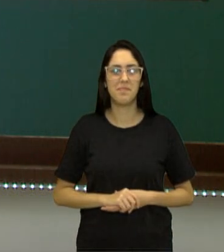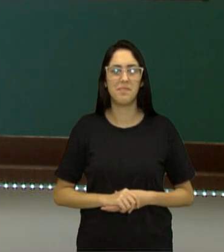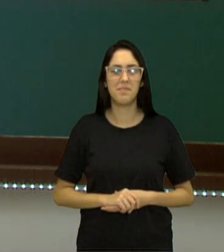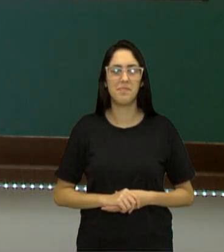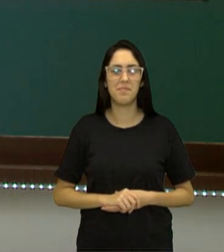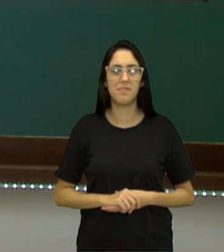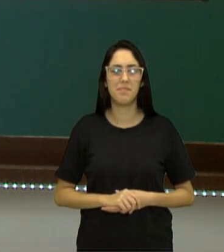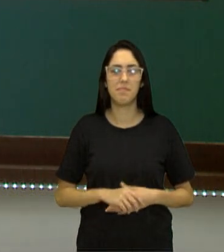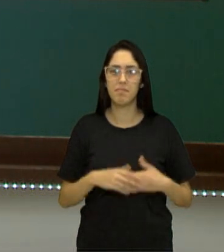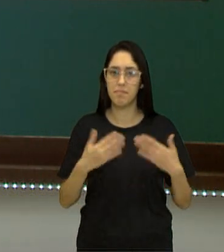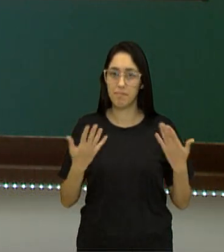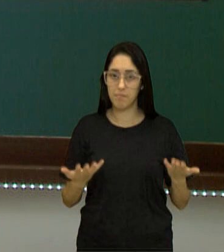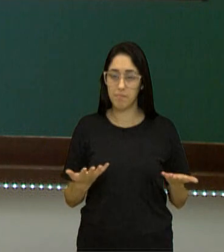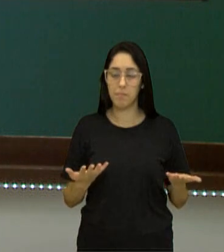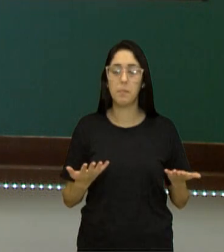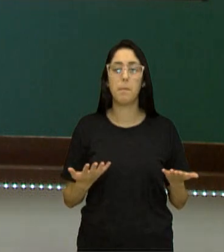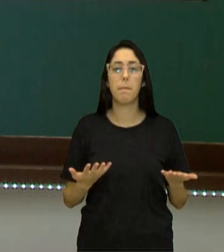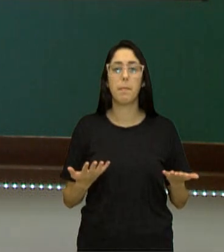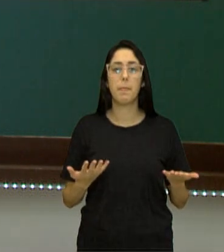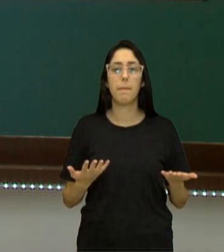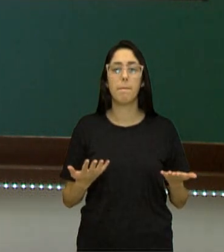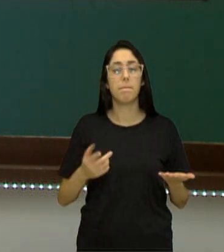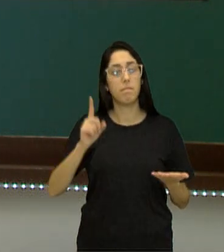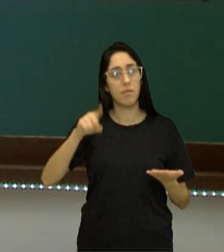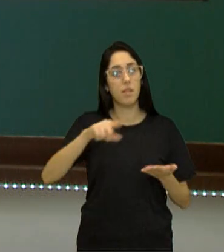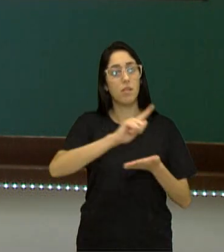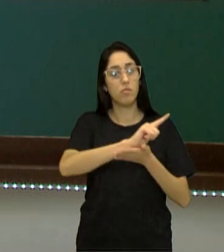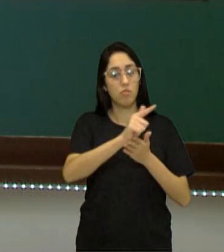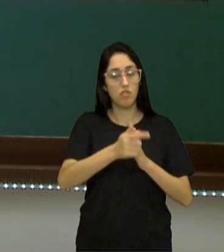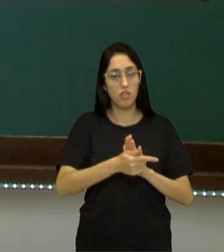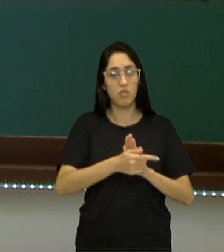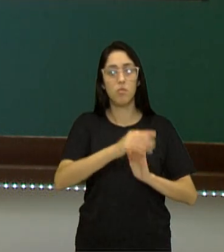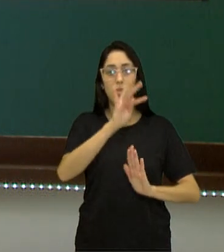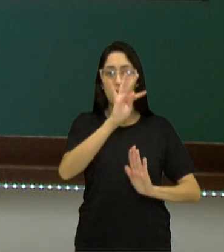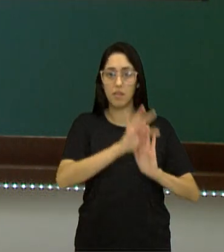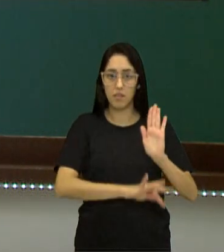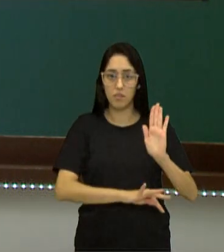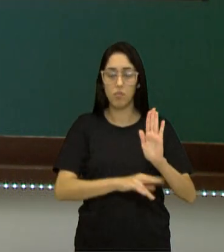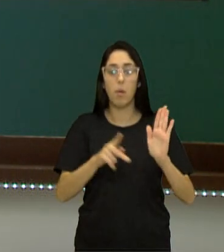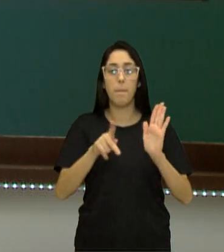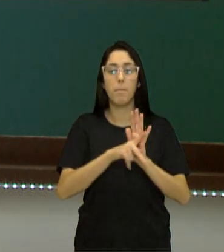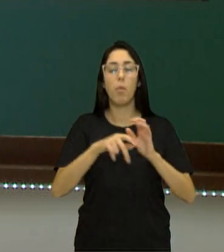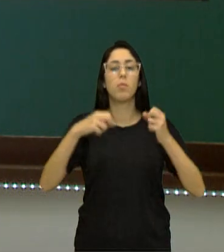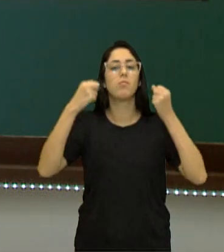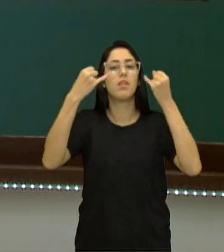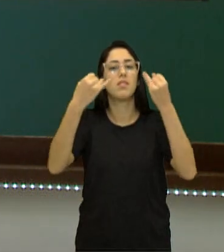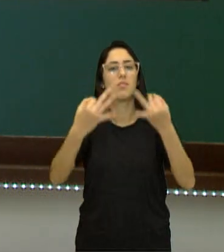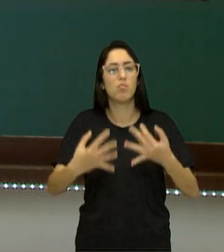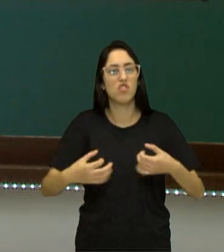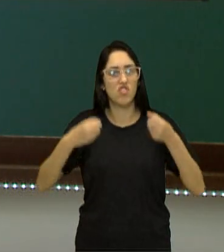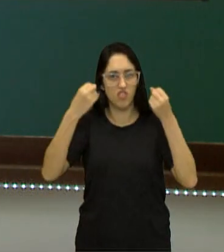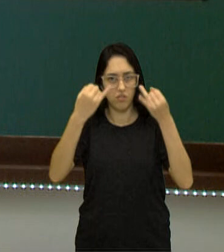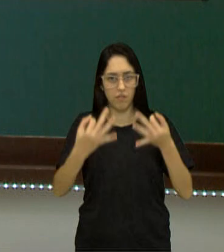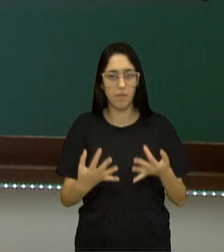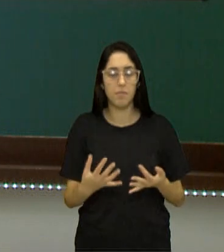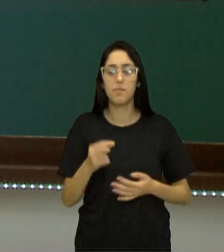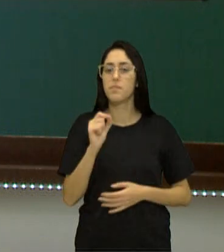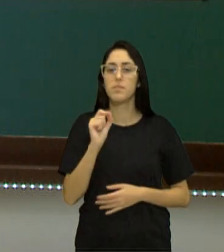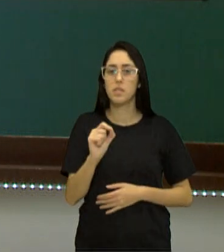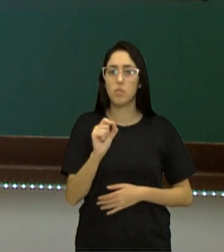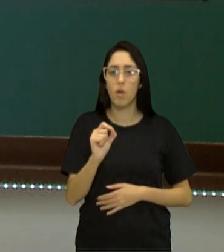Então, como ele é um gênero textual da esfera expositiva, ele vai trazer para nós